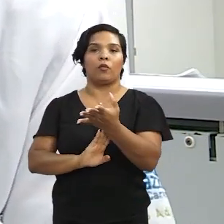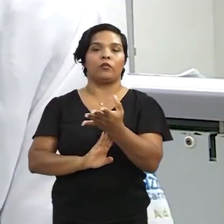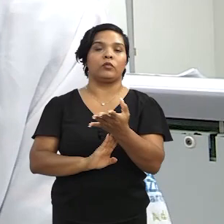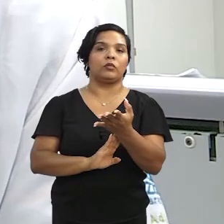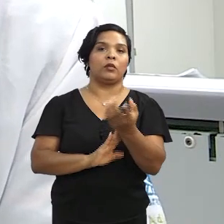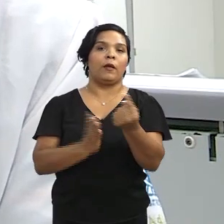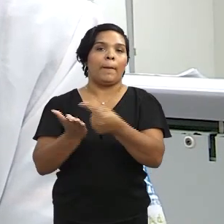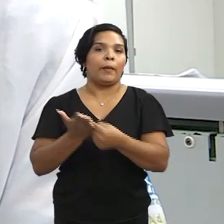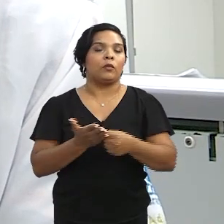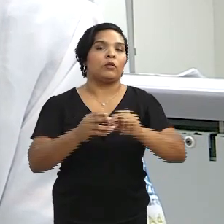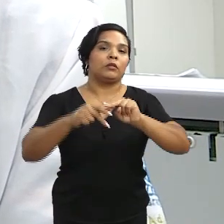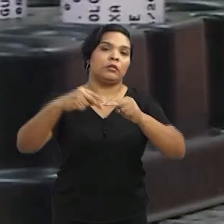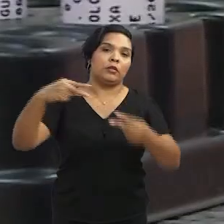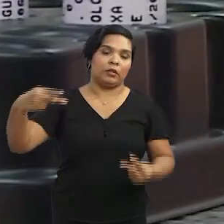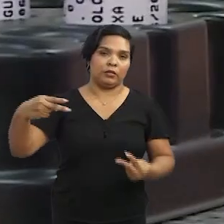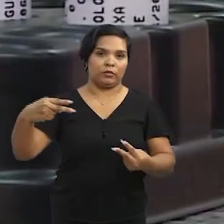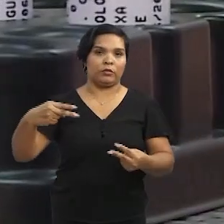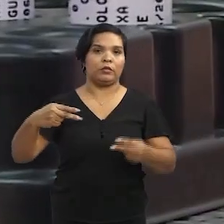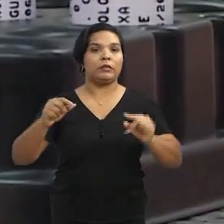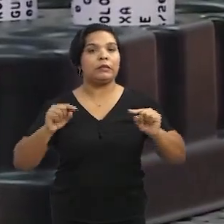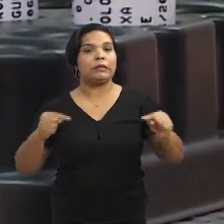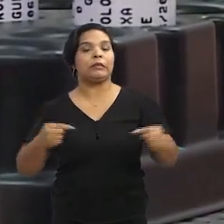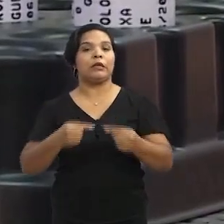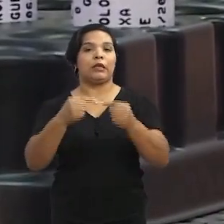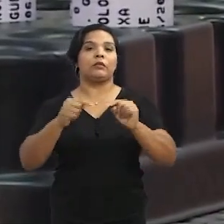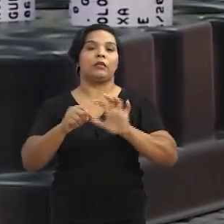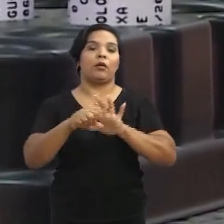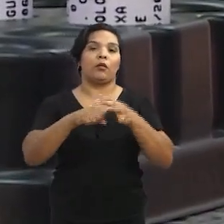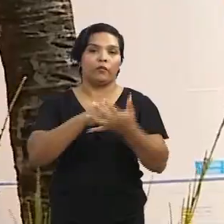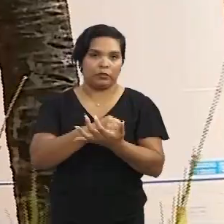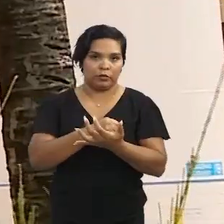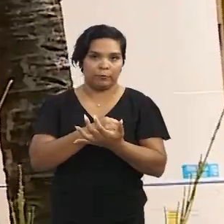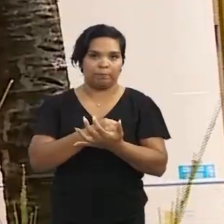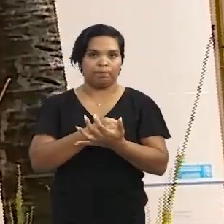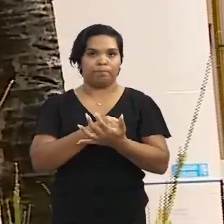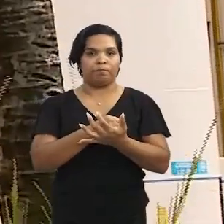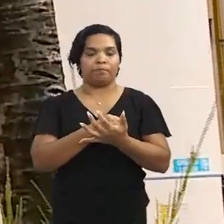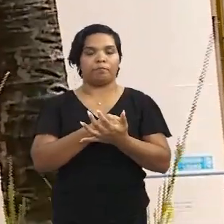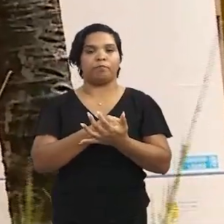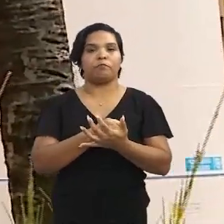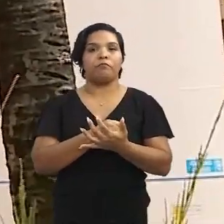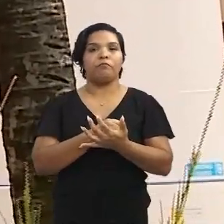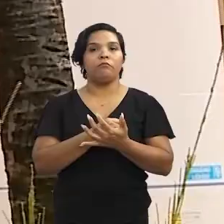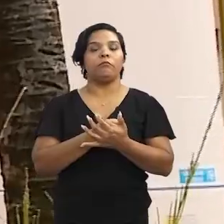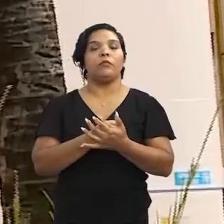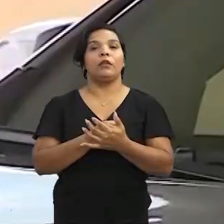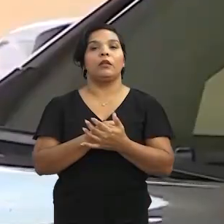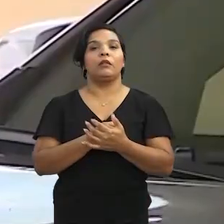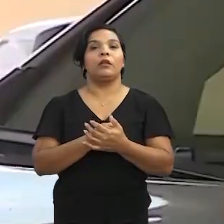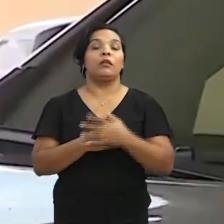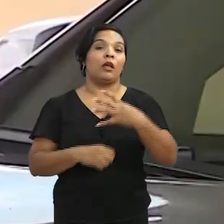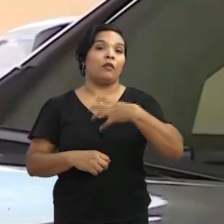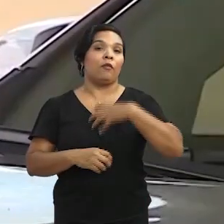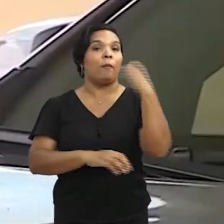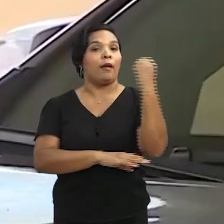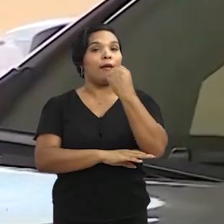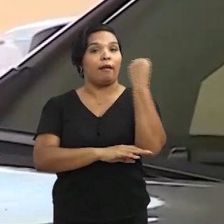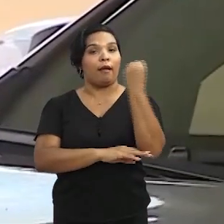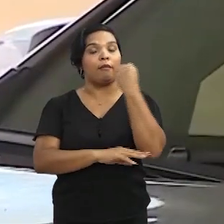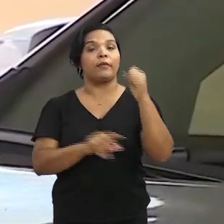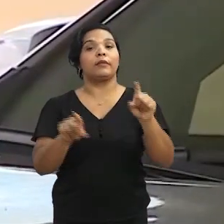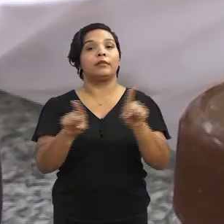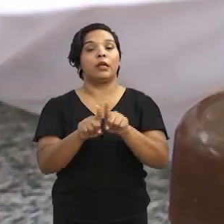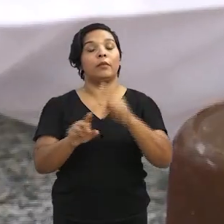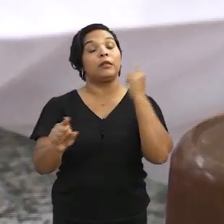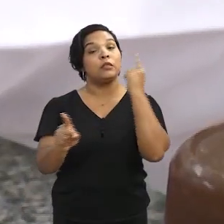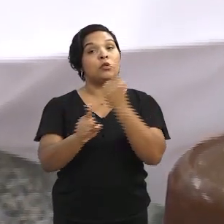novos marcadores genéticos associados. Além das 49 variantes genéticas associadas ao desenvolvimento da forma grave da